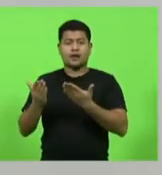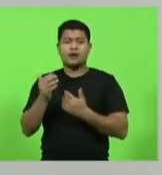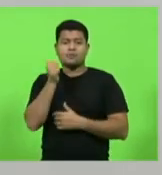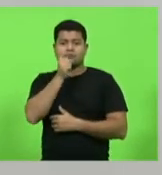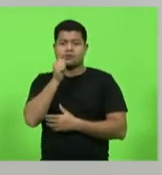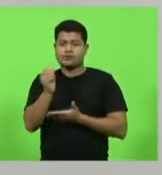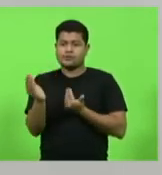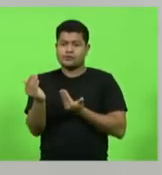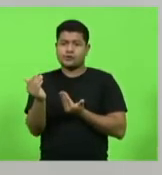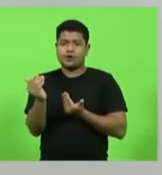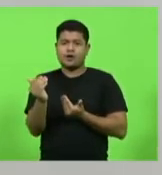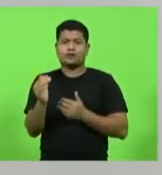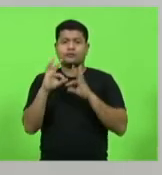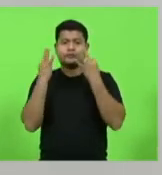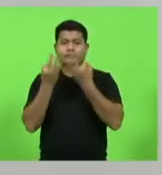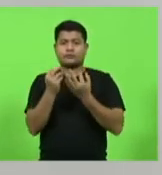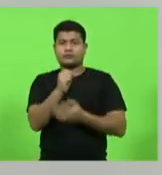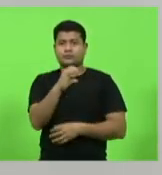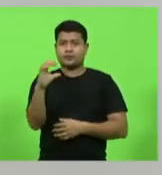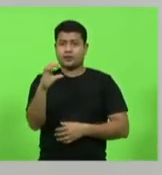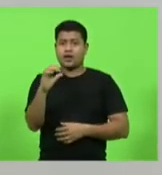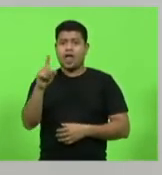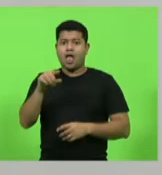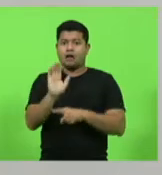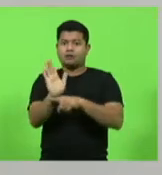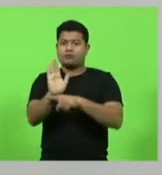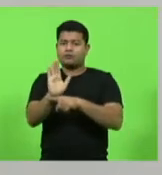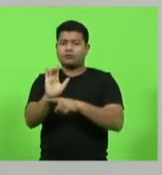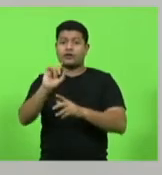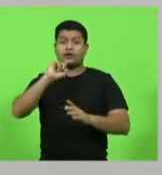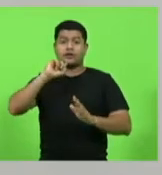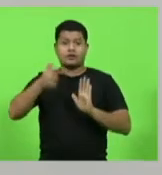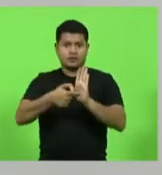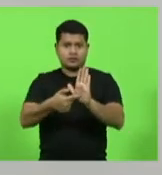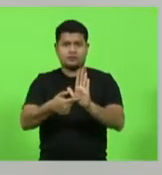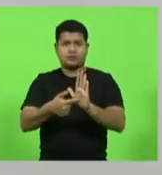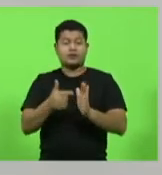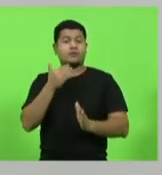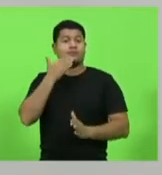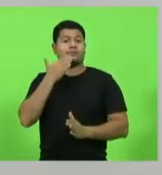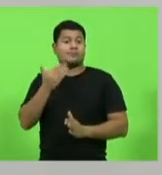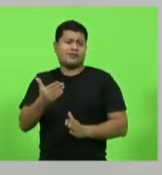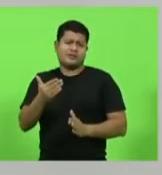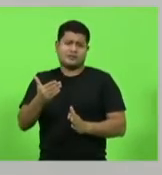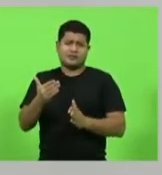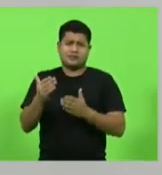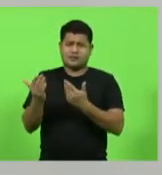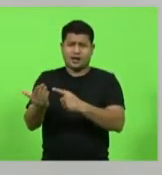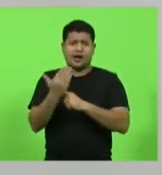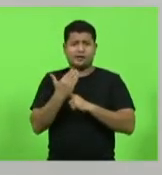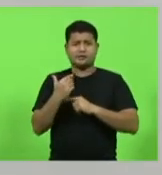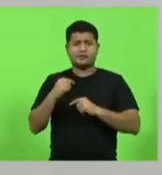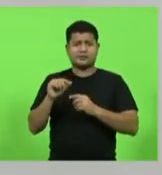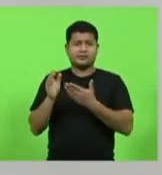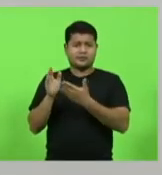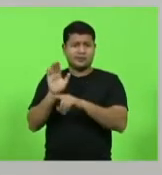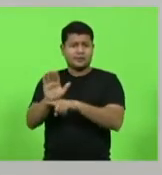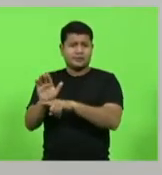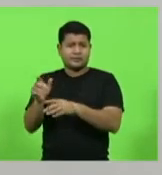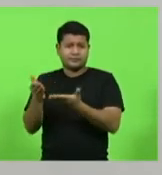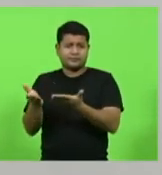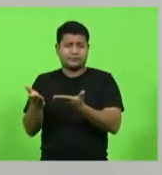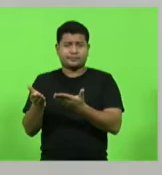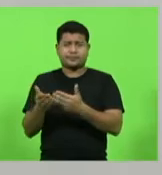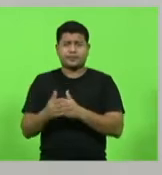catarinense. E é um vídeo de uma denúncia, na verdade, de um pedido de ajuda que eu encontrei na internet. E com esse